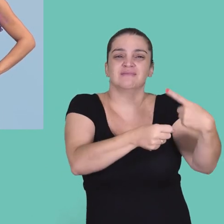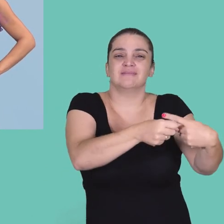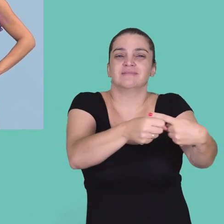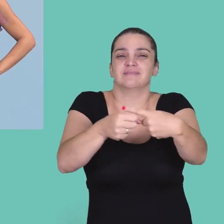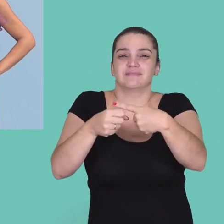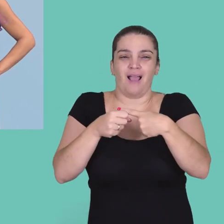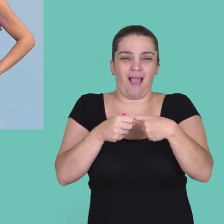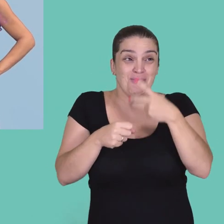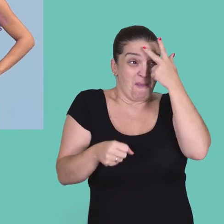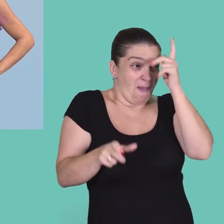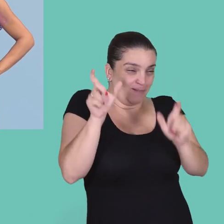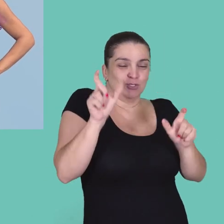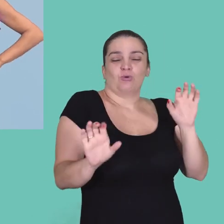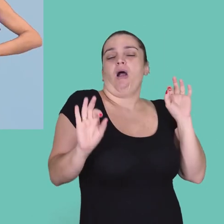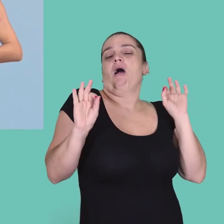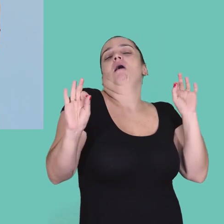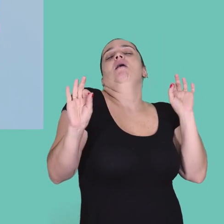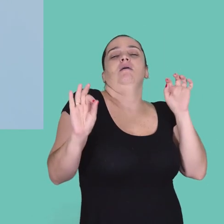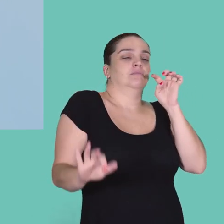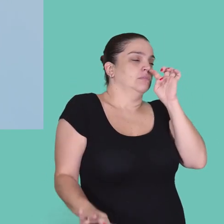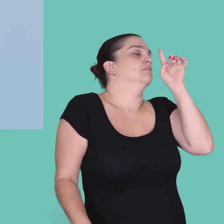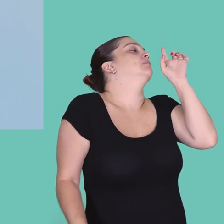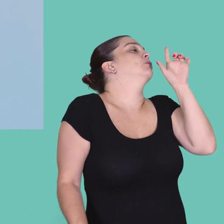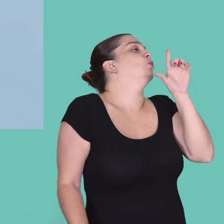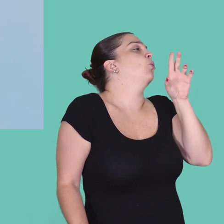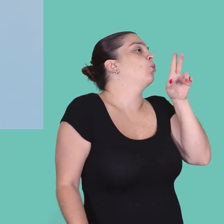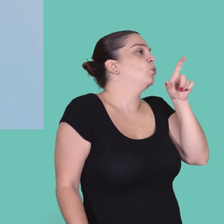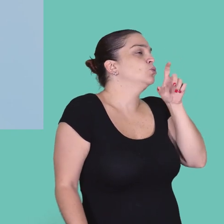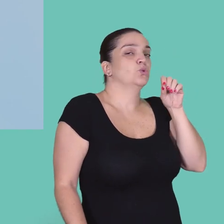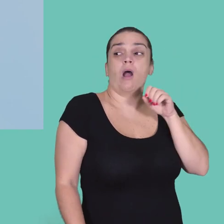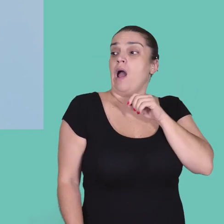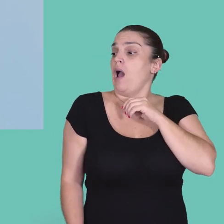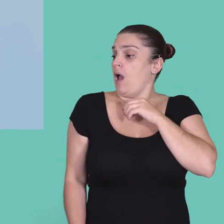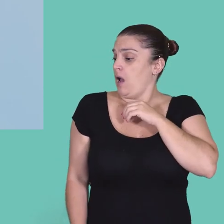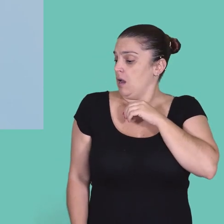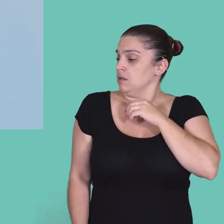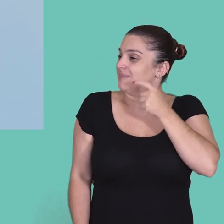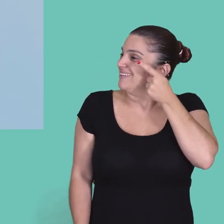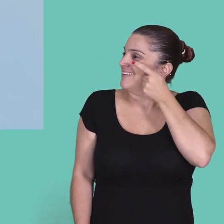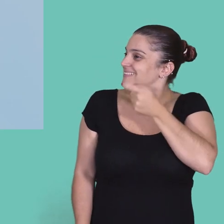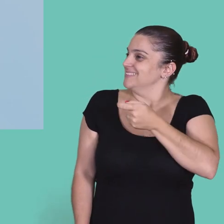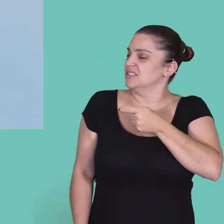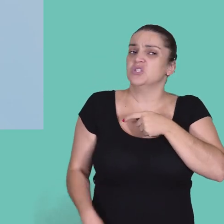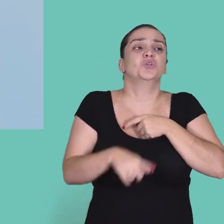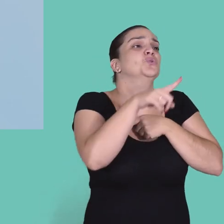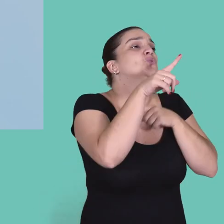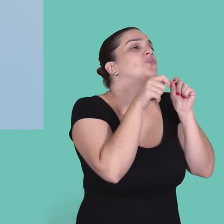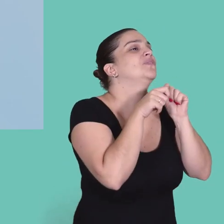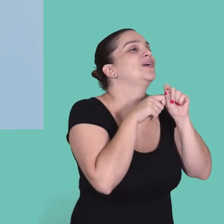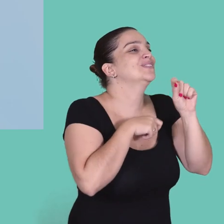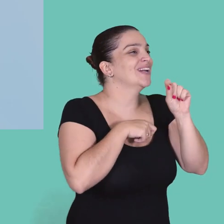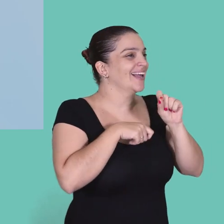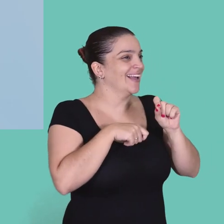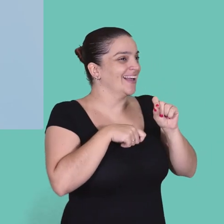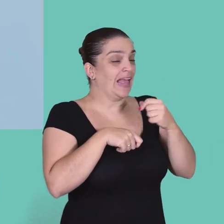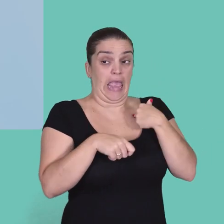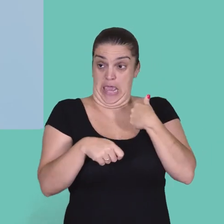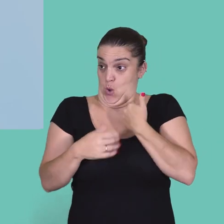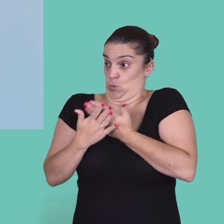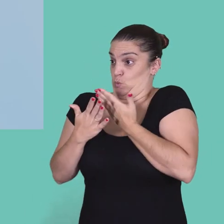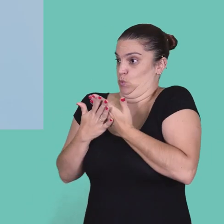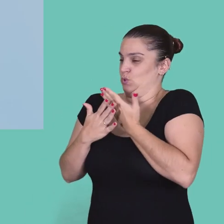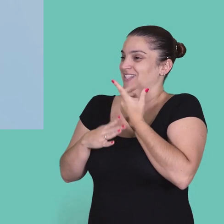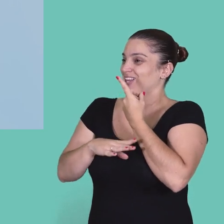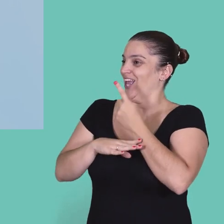moram aquelas pessoas que são luxo. Interessante, muito legal. E o que que tu fazes? É, eu faço